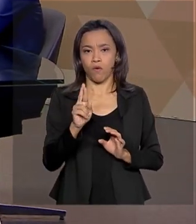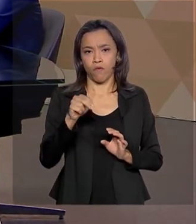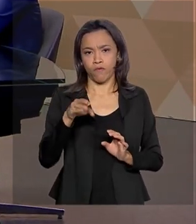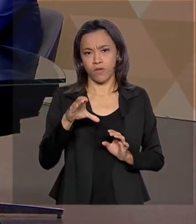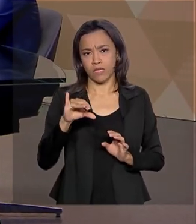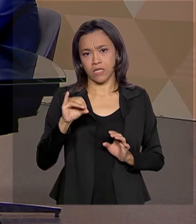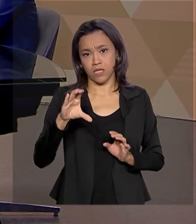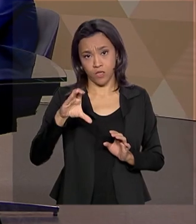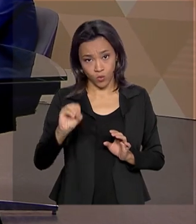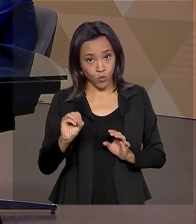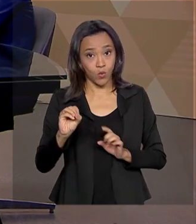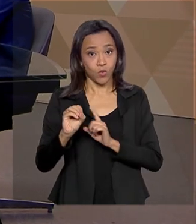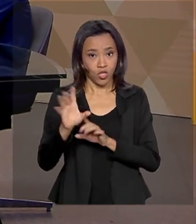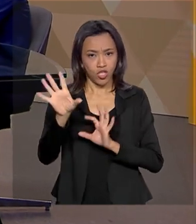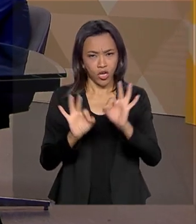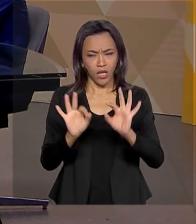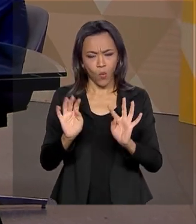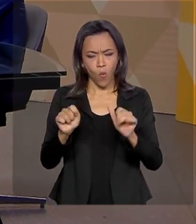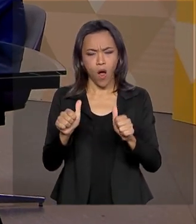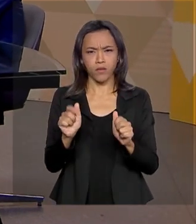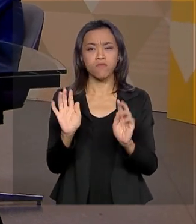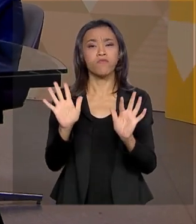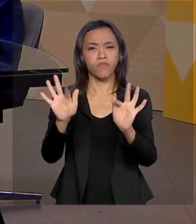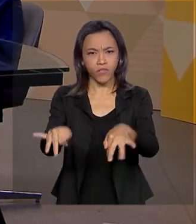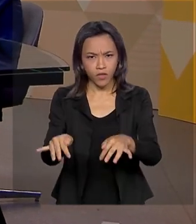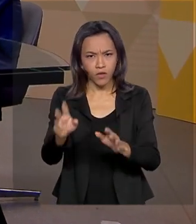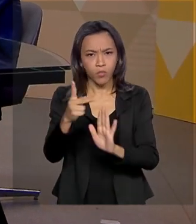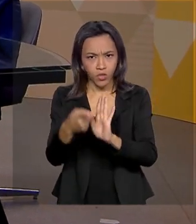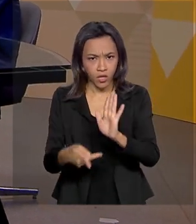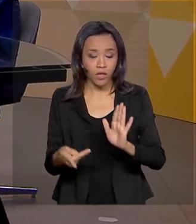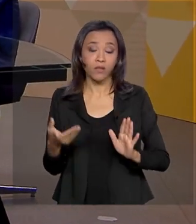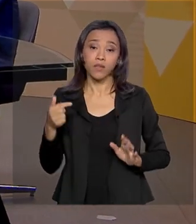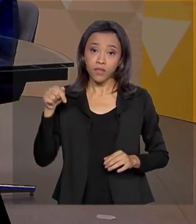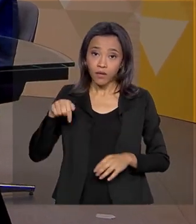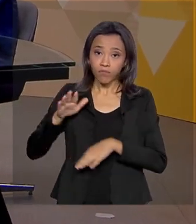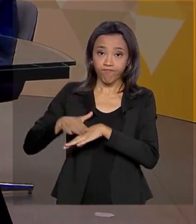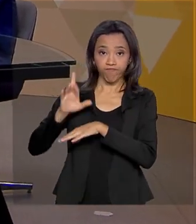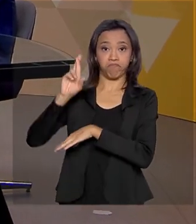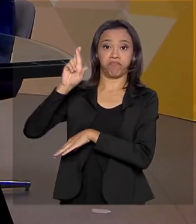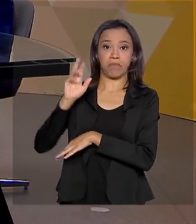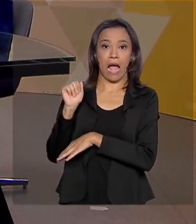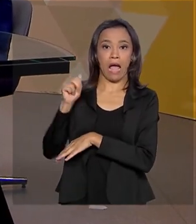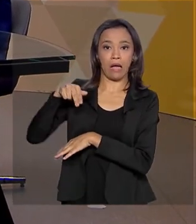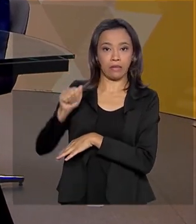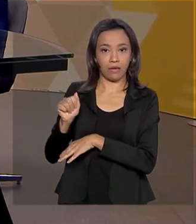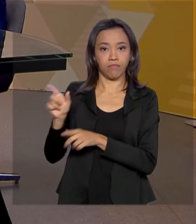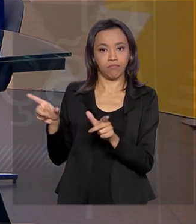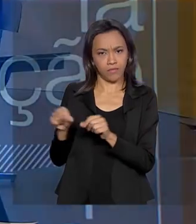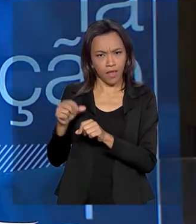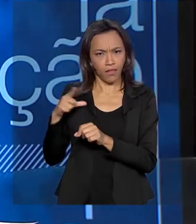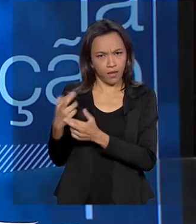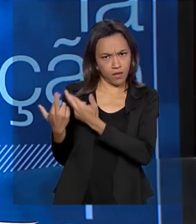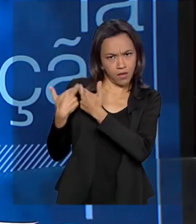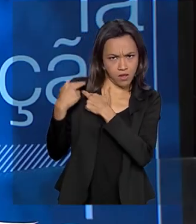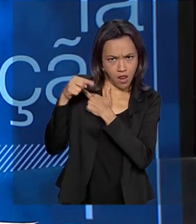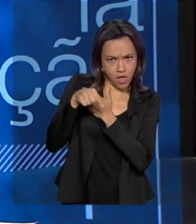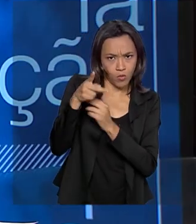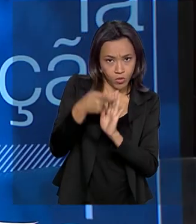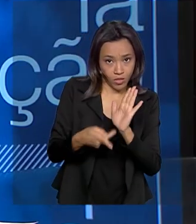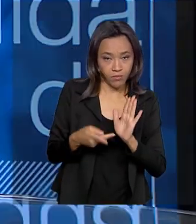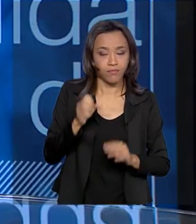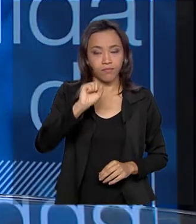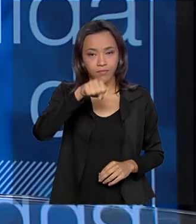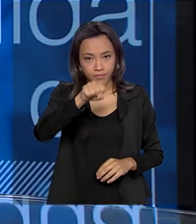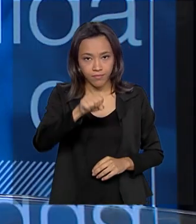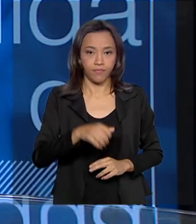em fase de finalização. E a Agência Nacional de Águas também tem um papel ali no projeto, não é isso? Exatamente.